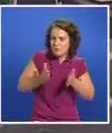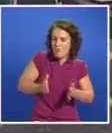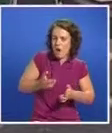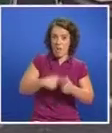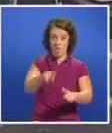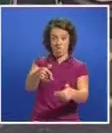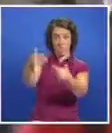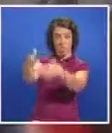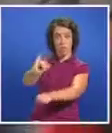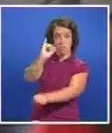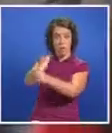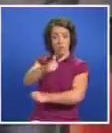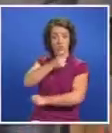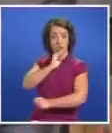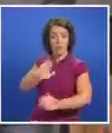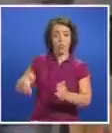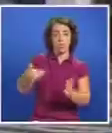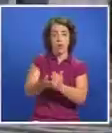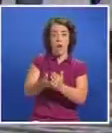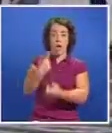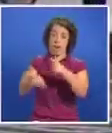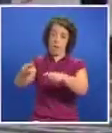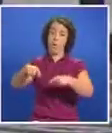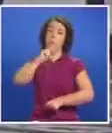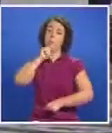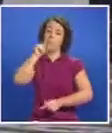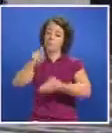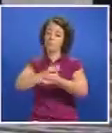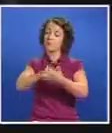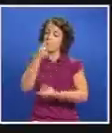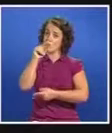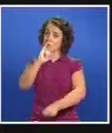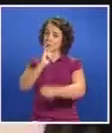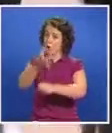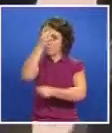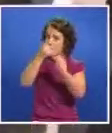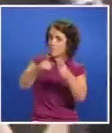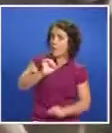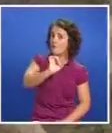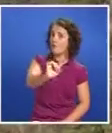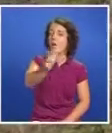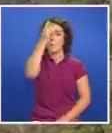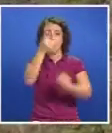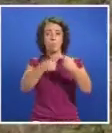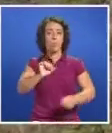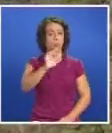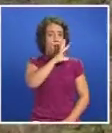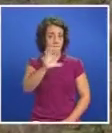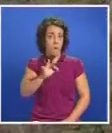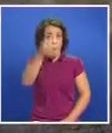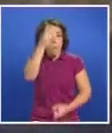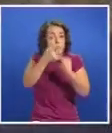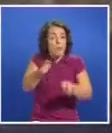os outros decidam é o primeiro passo para que decidam num sentido contrário ao que deseja para si, para a sua família e para os Açores?